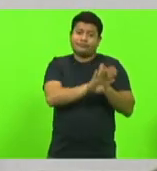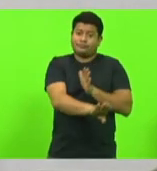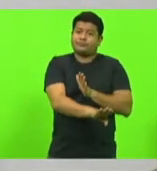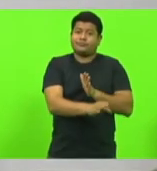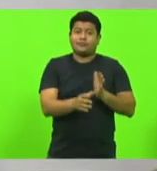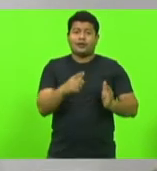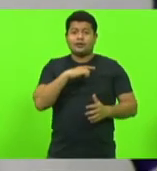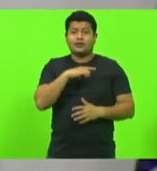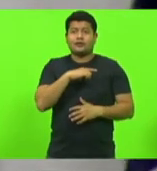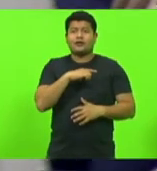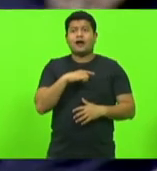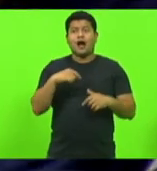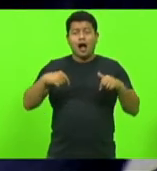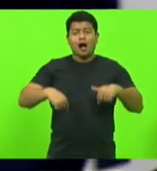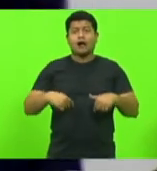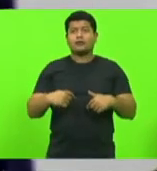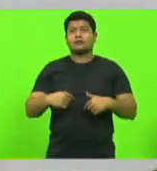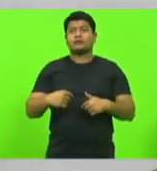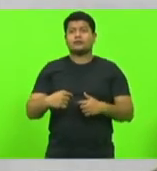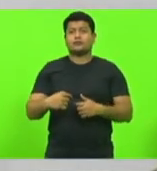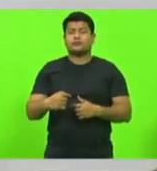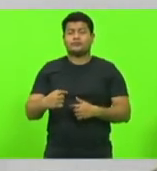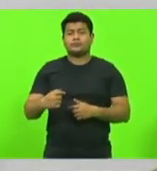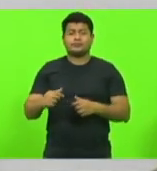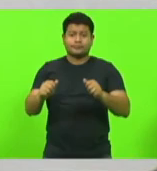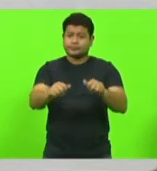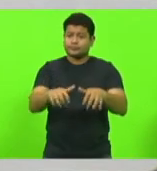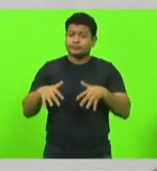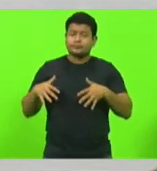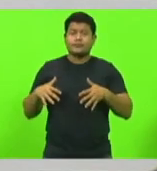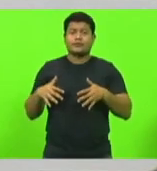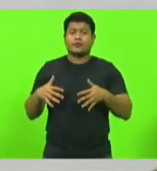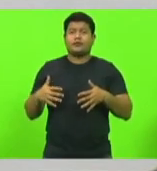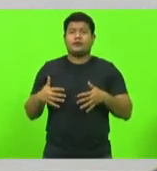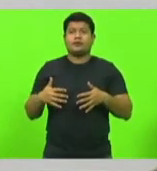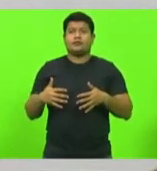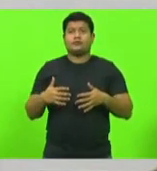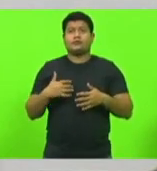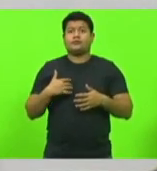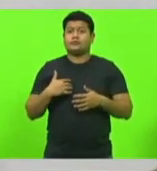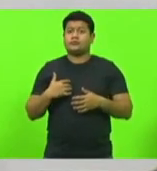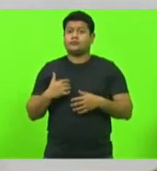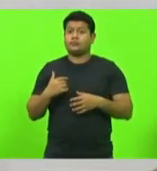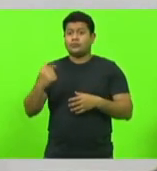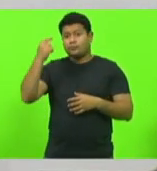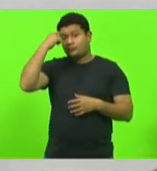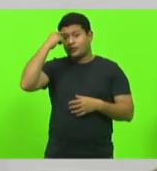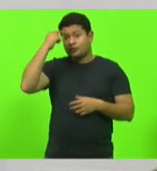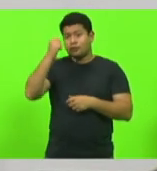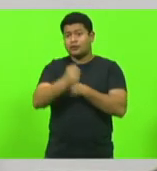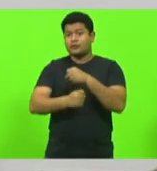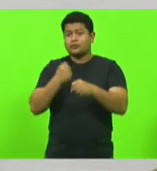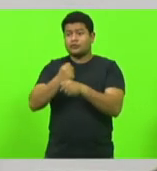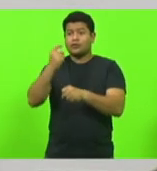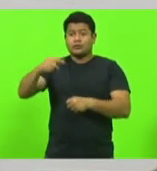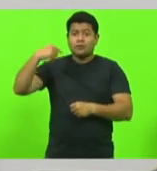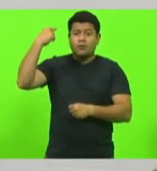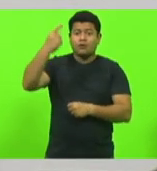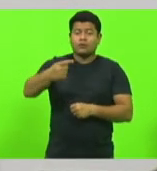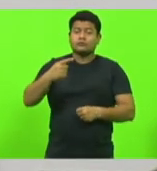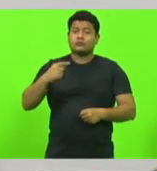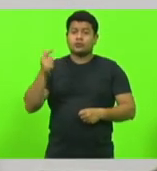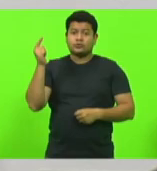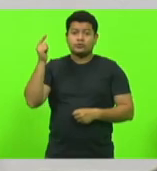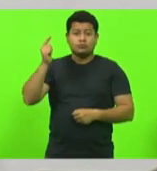aqui no parlamento. Lamentavelmente. Tomara que no ano vindouro nós possamos reacender esse debate, porque, de